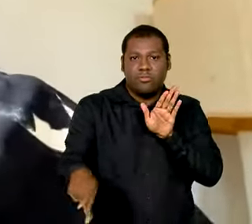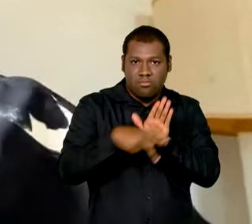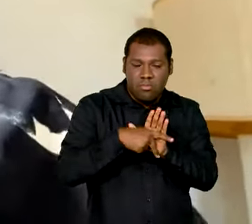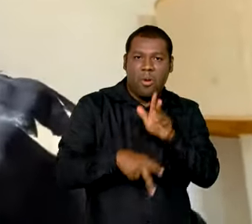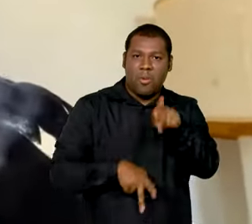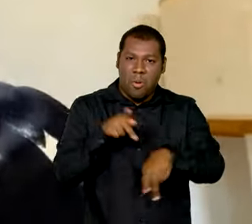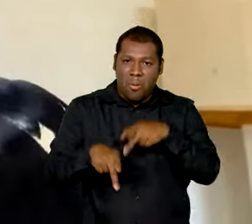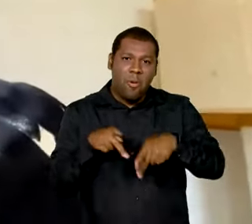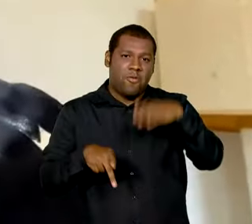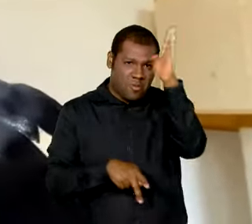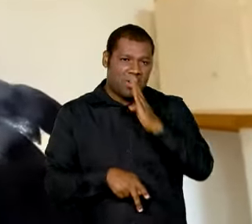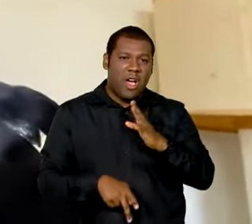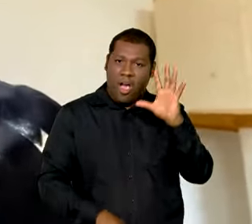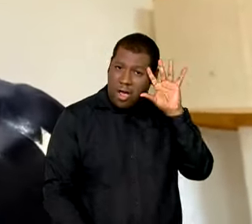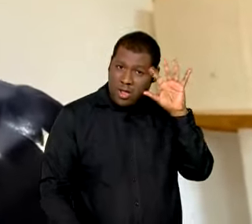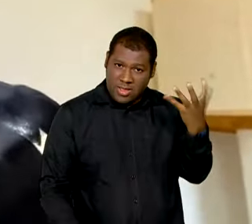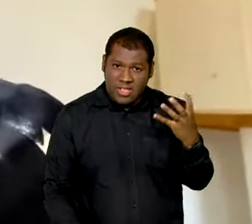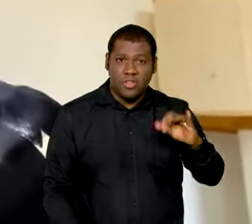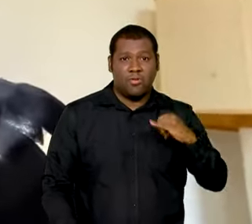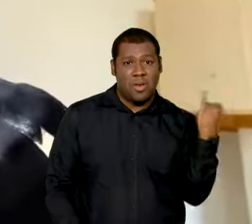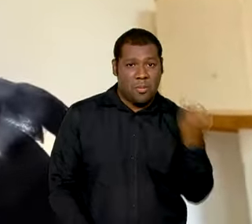para poder tomar decisões relevantes da própria vida.